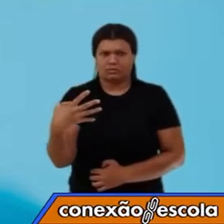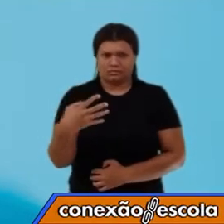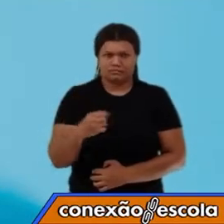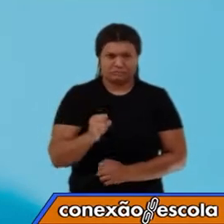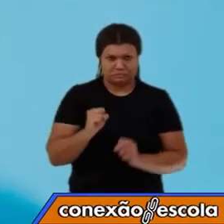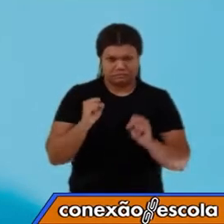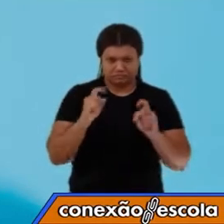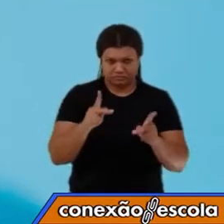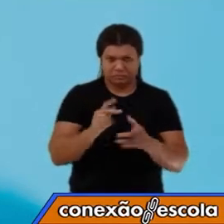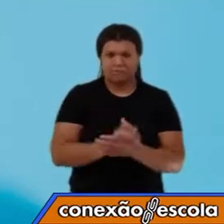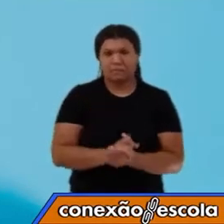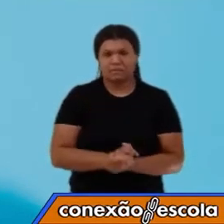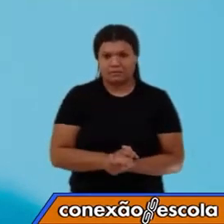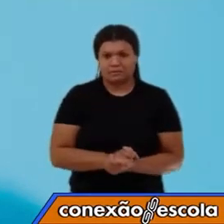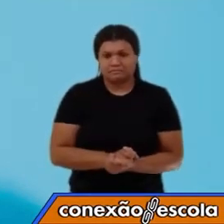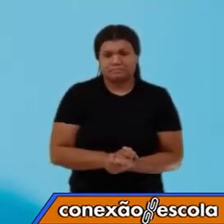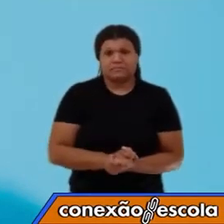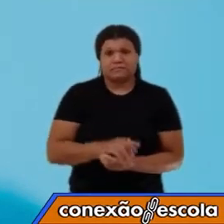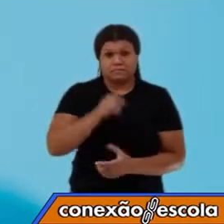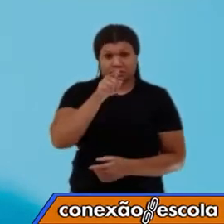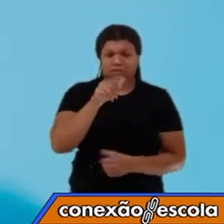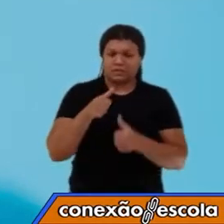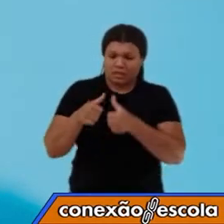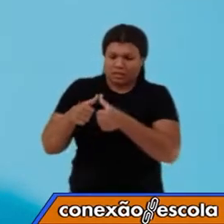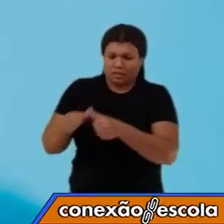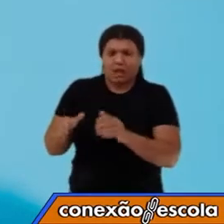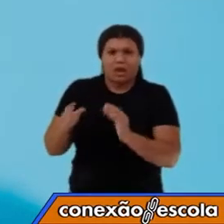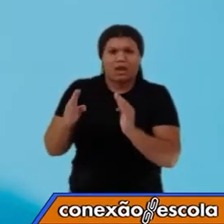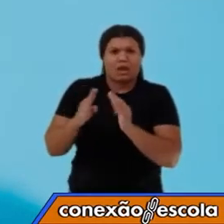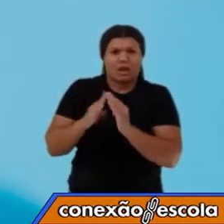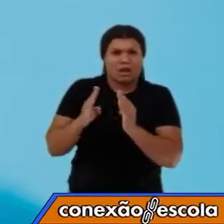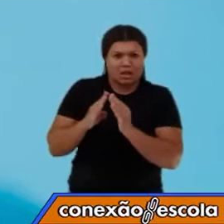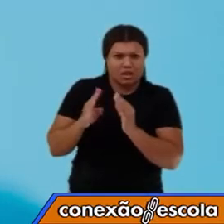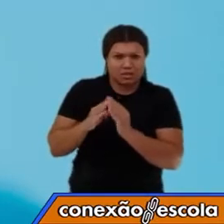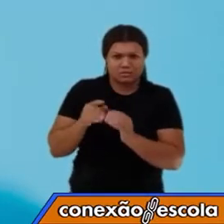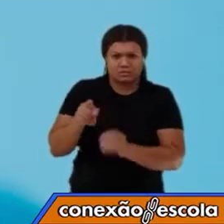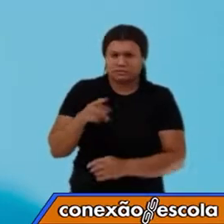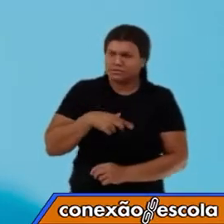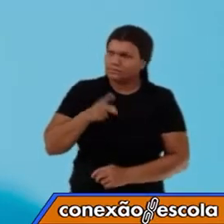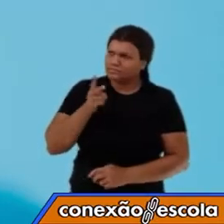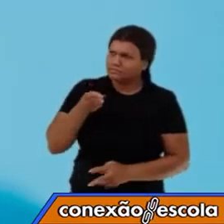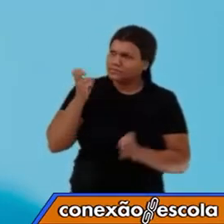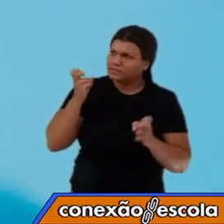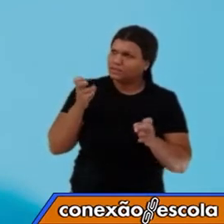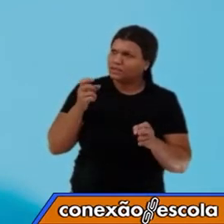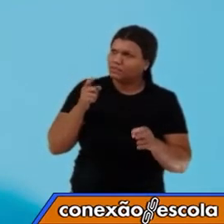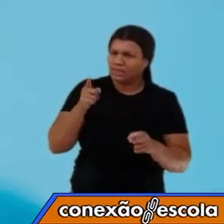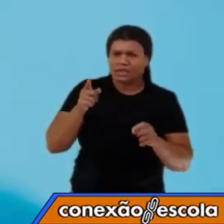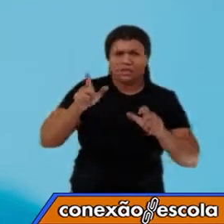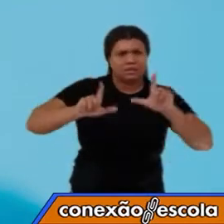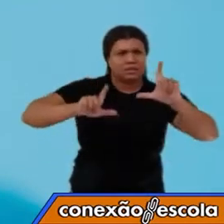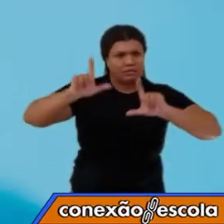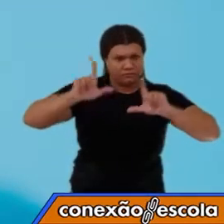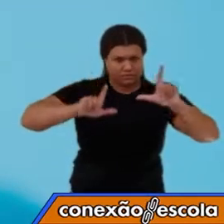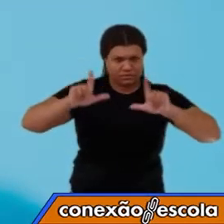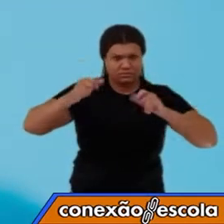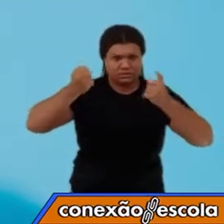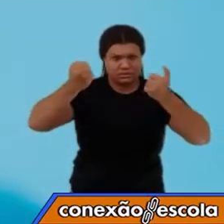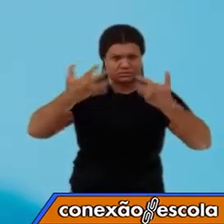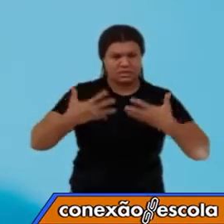certo? Quando você estiver em casa, se deparando com esse movimento aí em um telejornal,